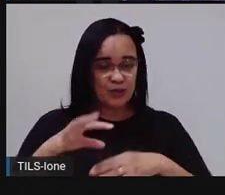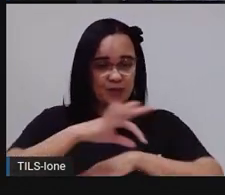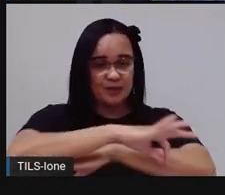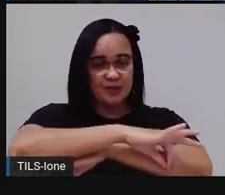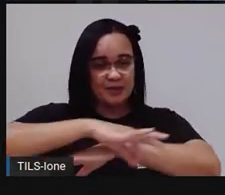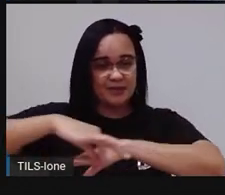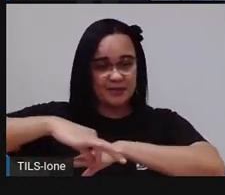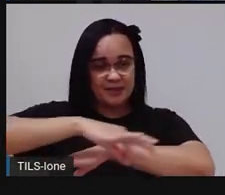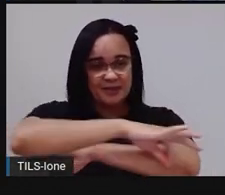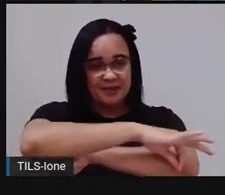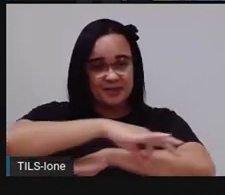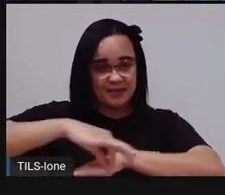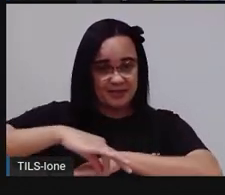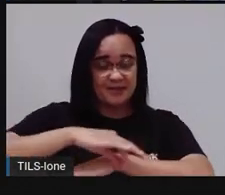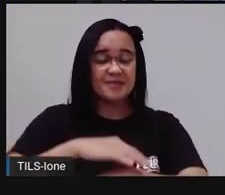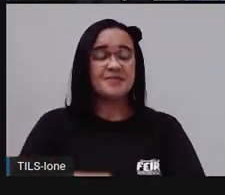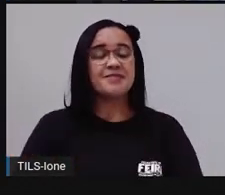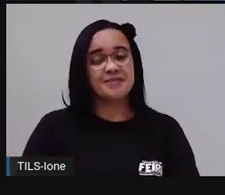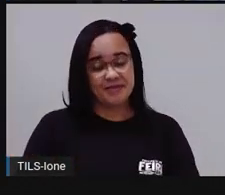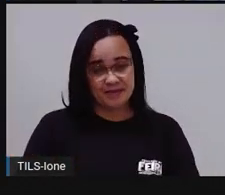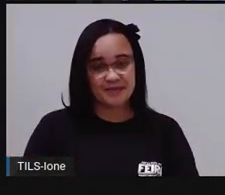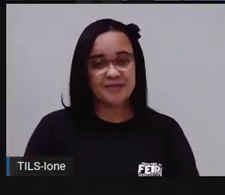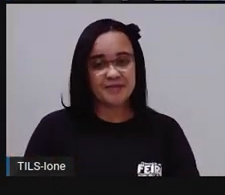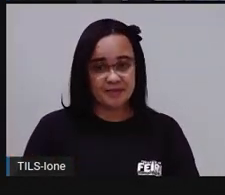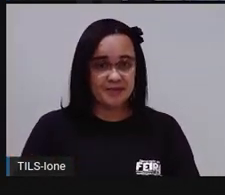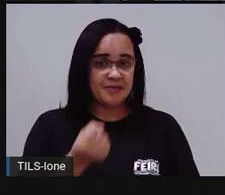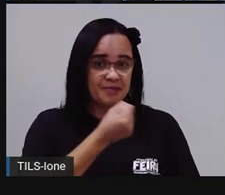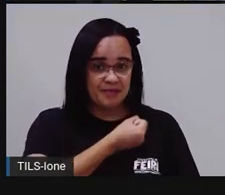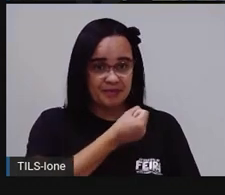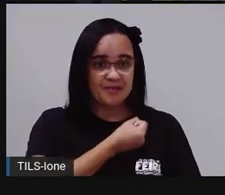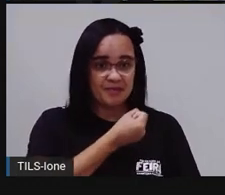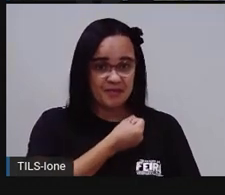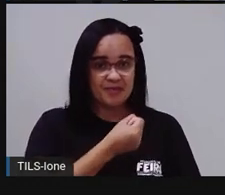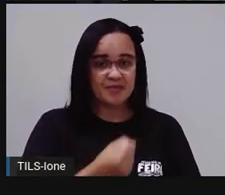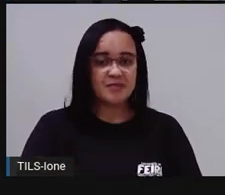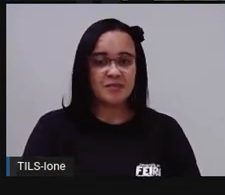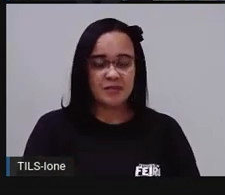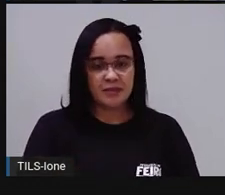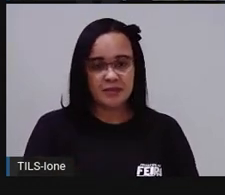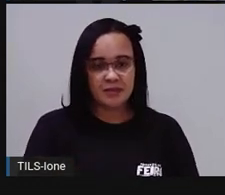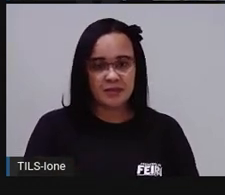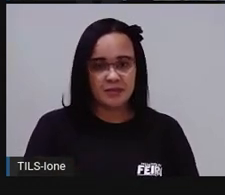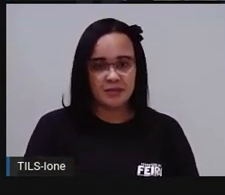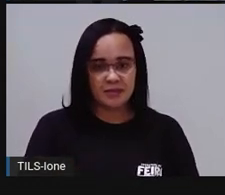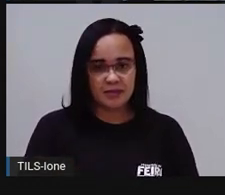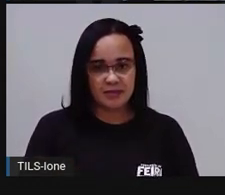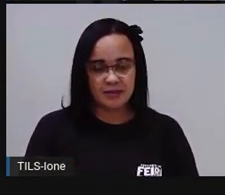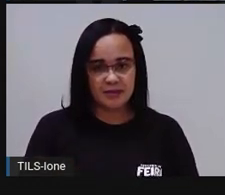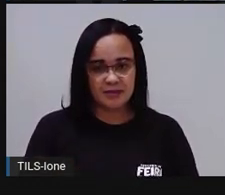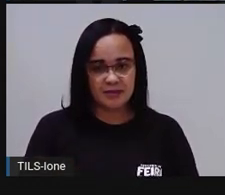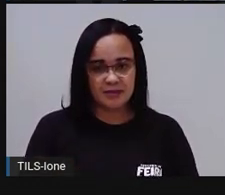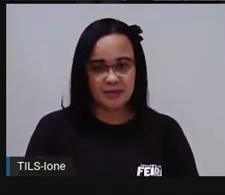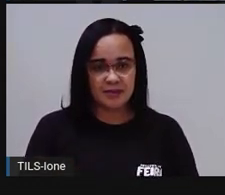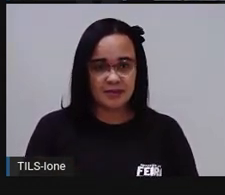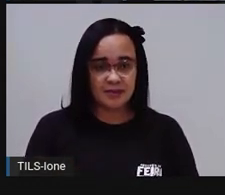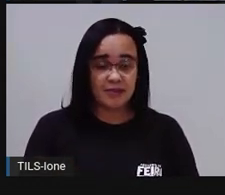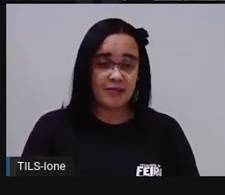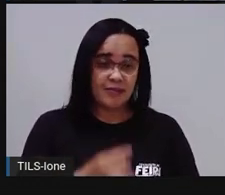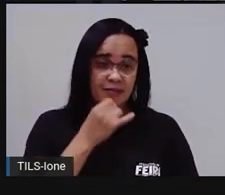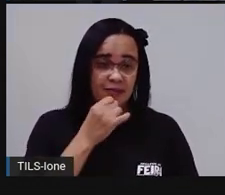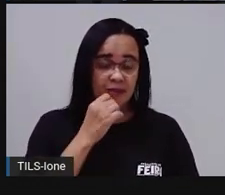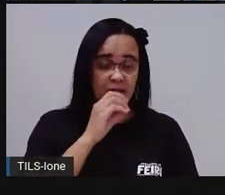né? Então, imaginem que numa reta numérica, né? A gente vai ter os números de 0